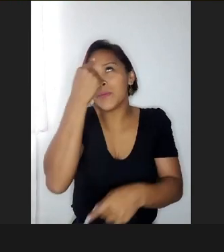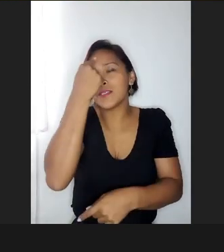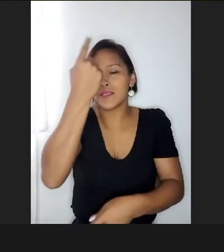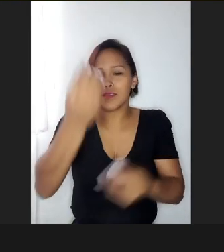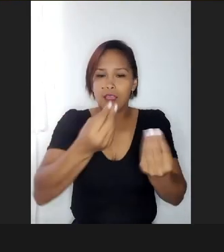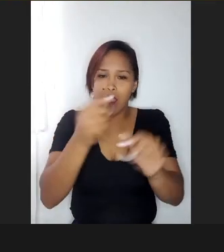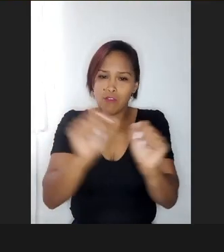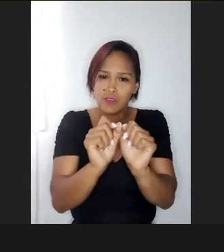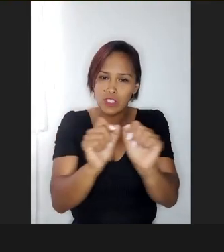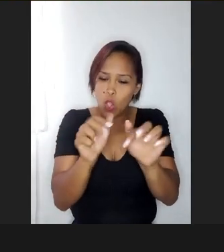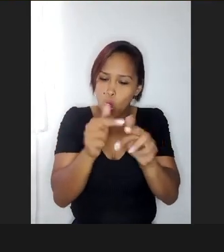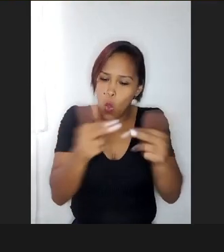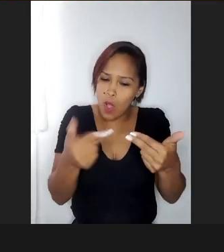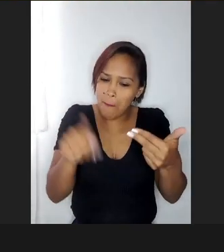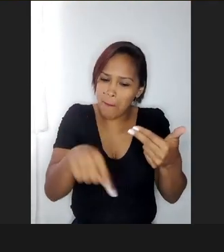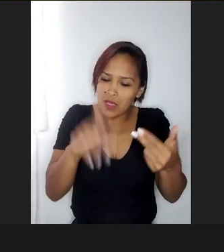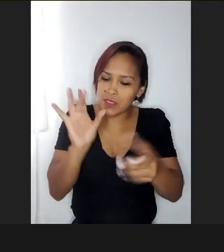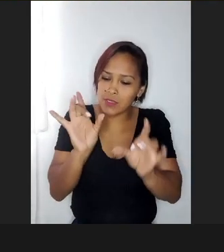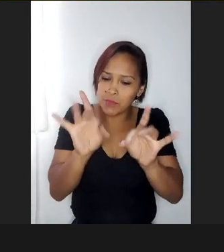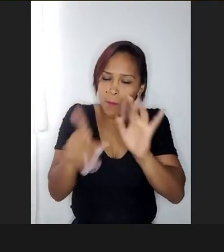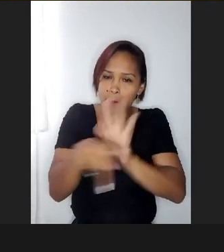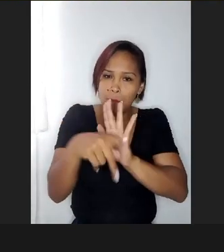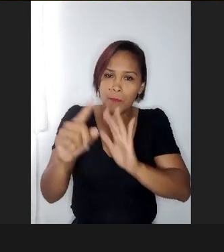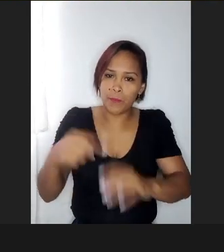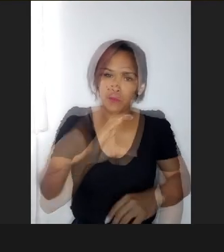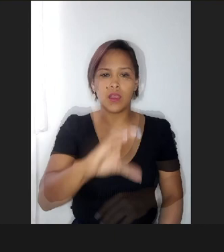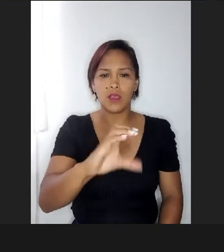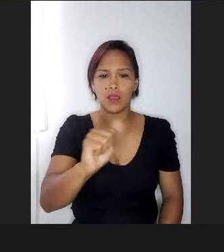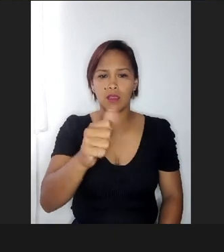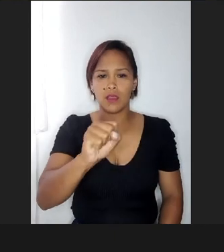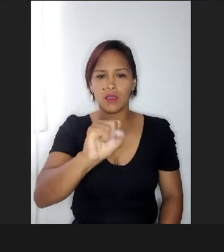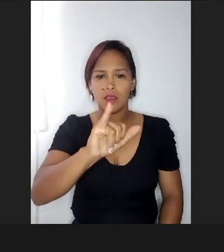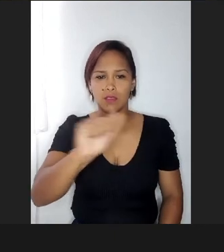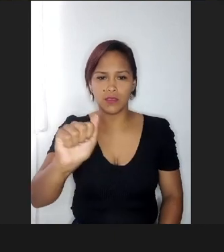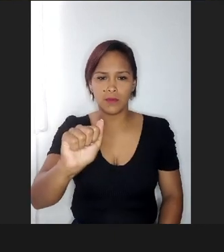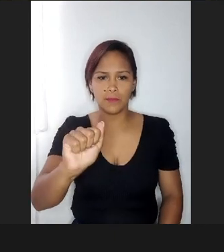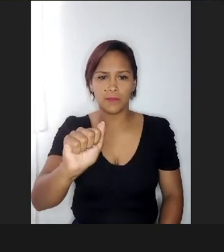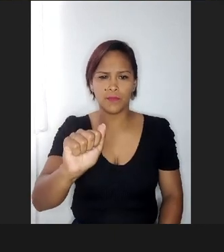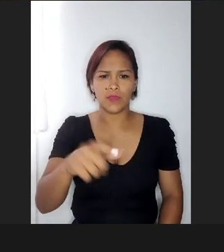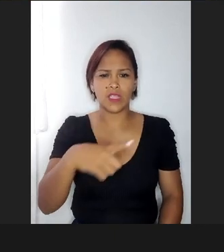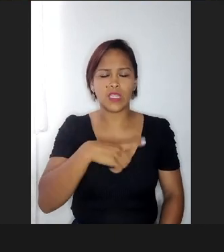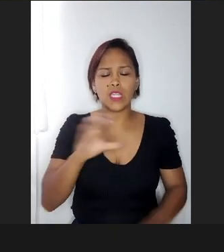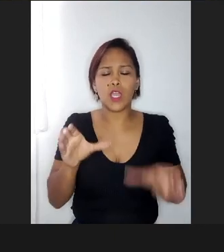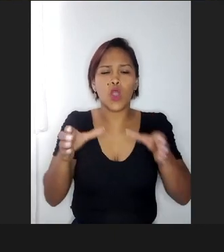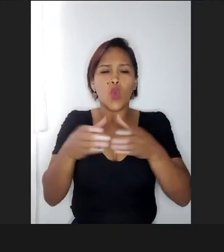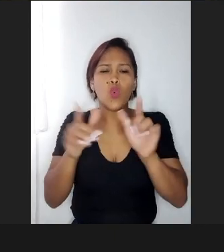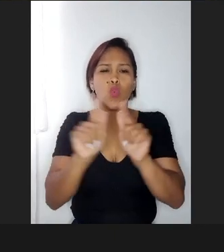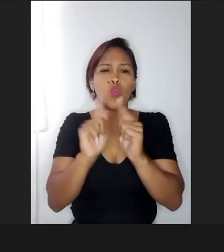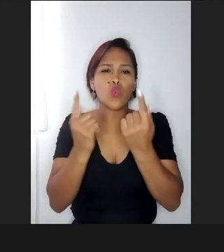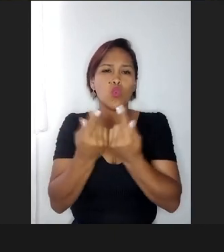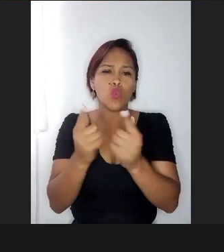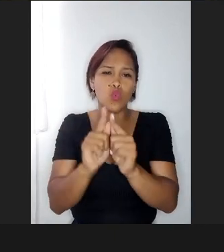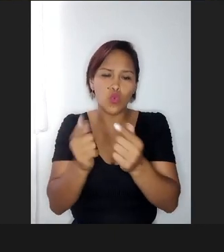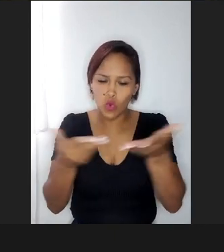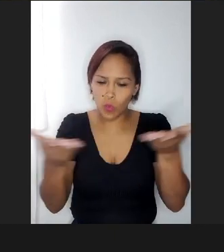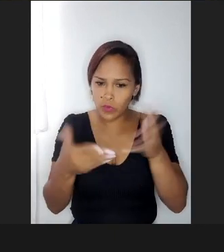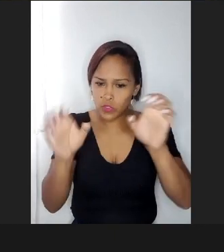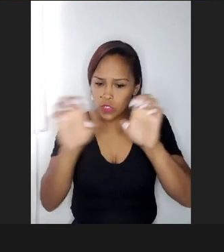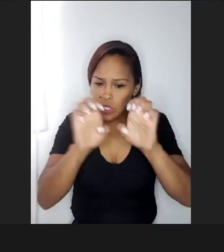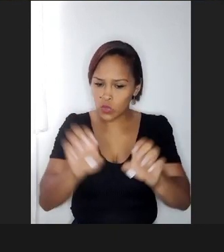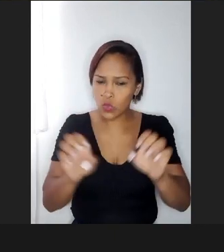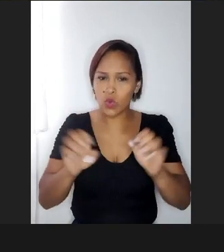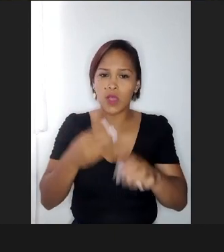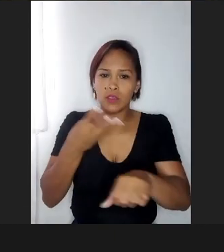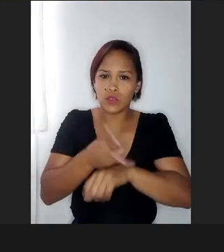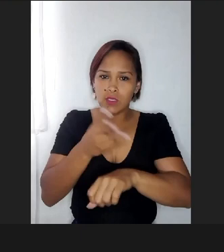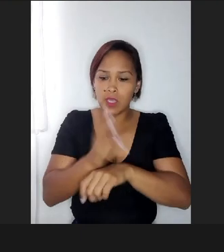coisa mais específica pra gente, seria muito bom mesmo. Há algum grupo já estruturado no WhatsApp, voltado para